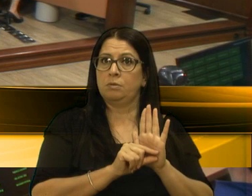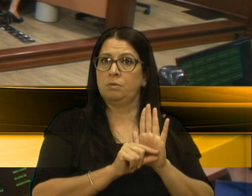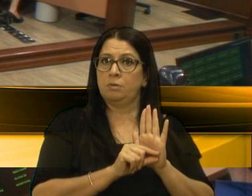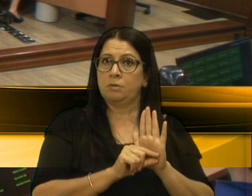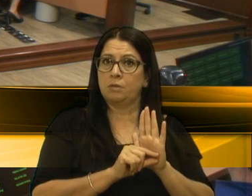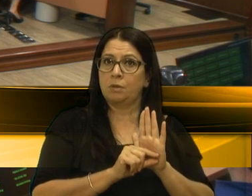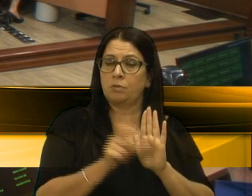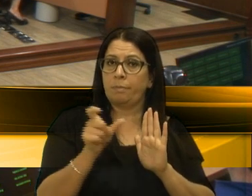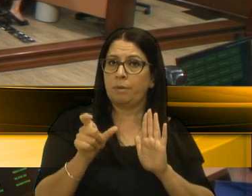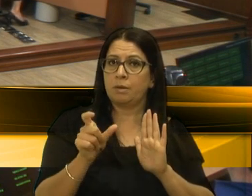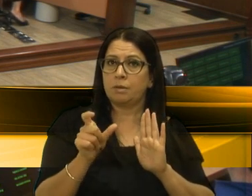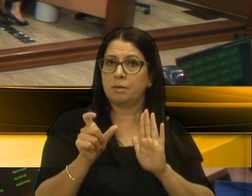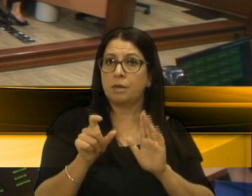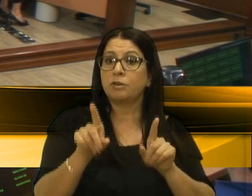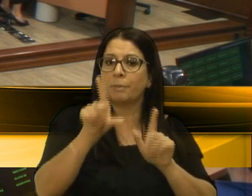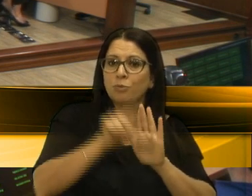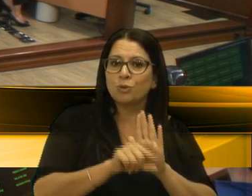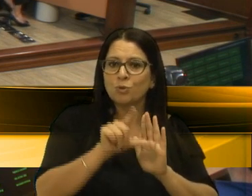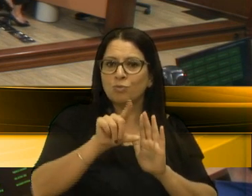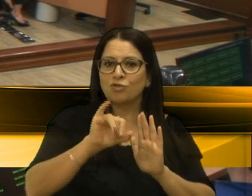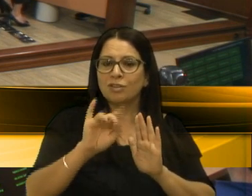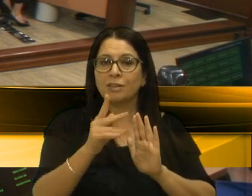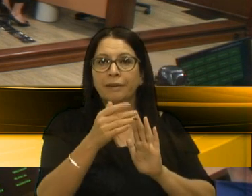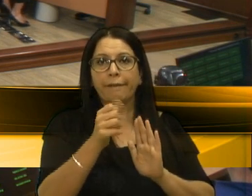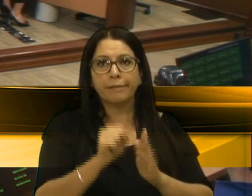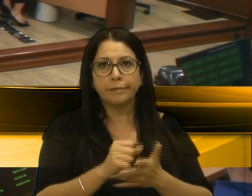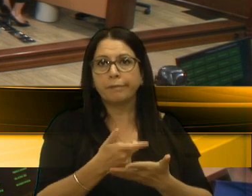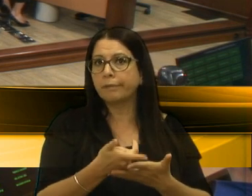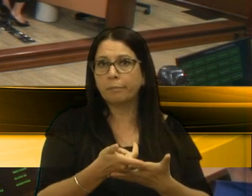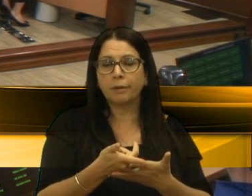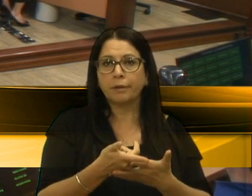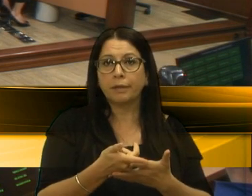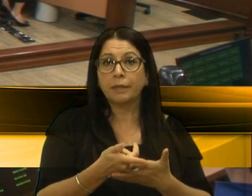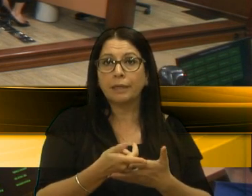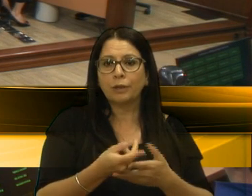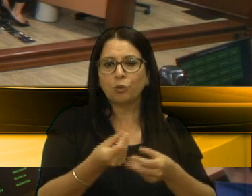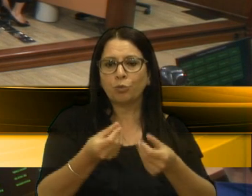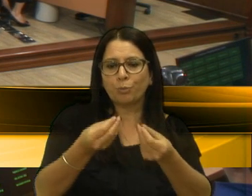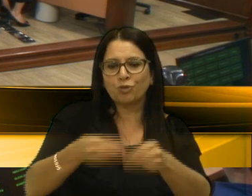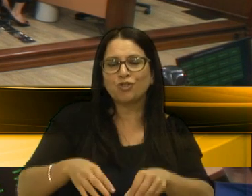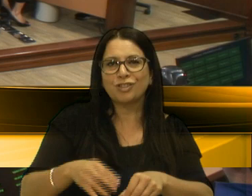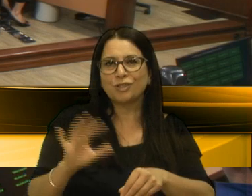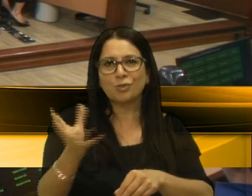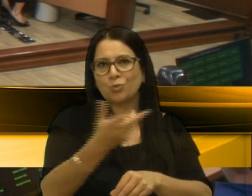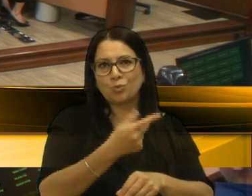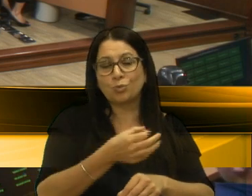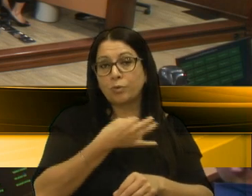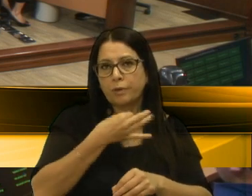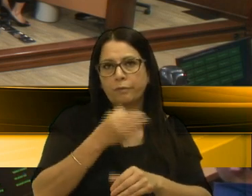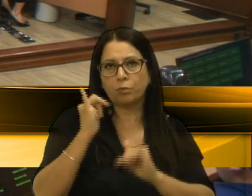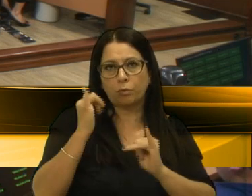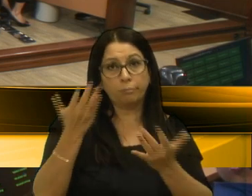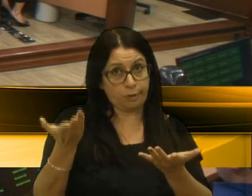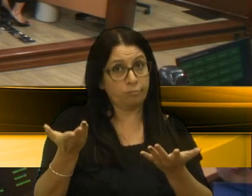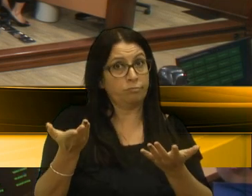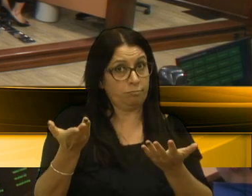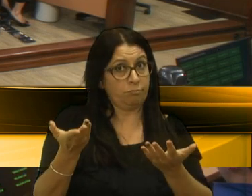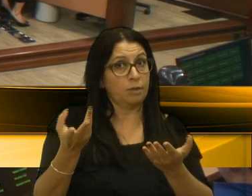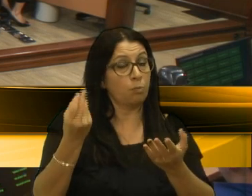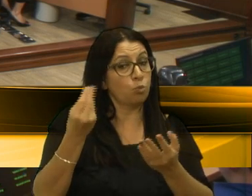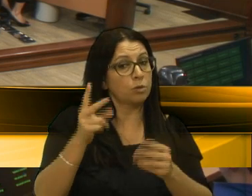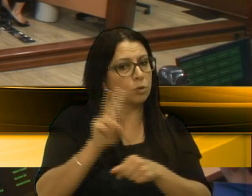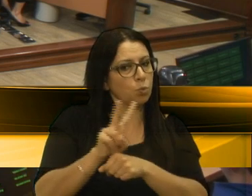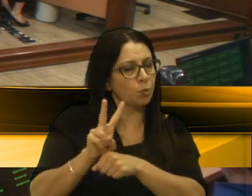enxugamento de linhas e também que não aconteça também a precariedade dos ônibus também. Isso tem que ser muito, tem muita